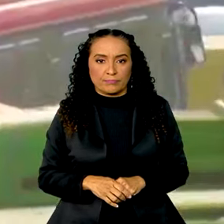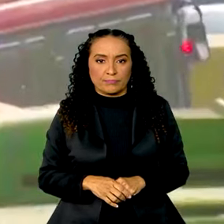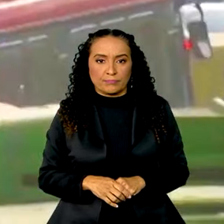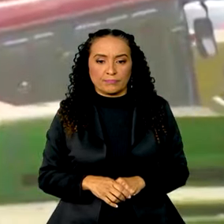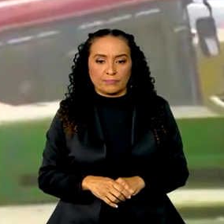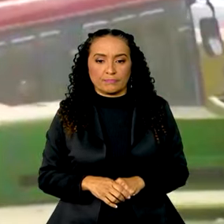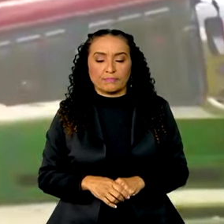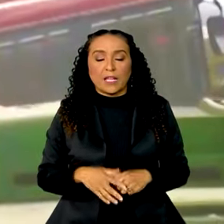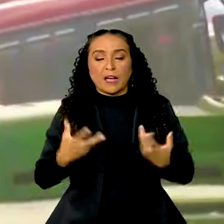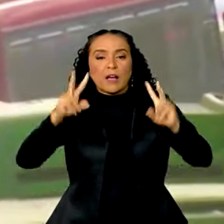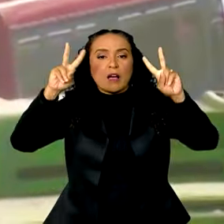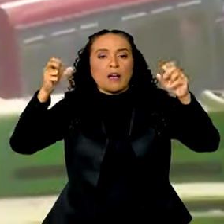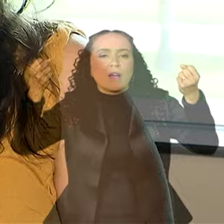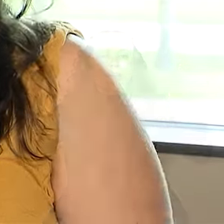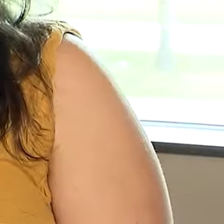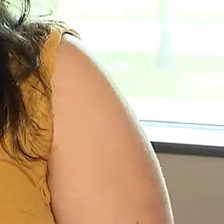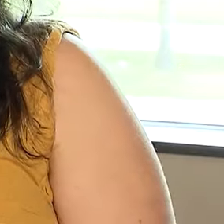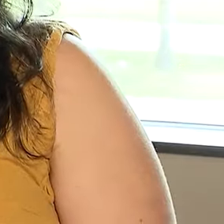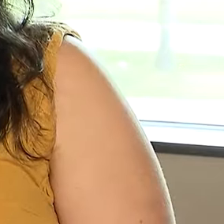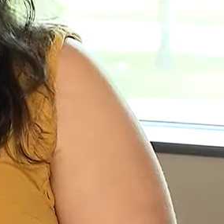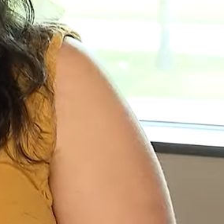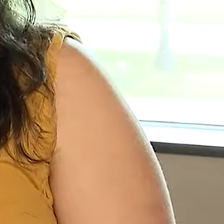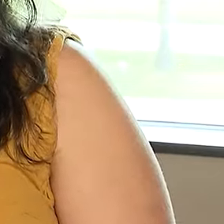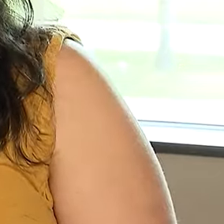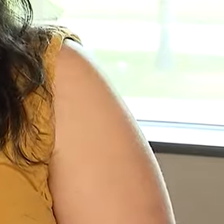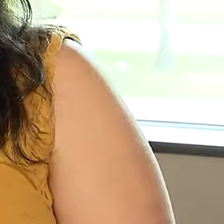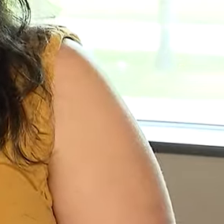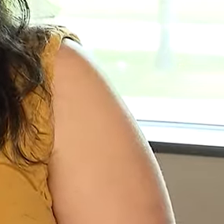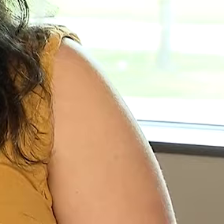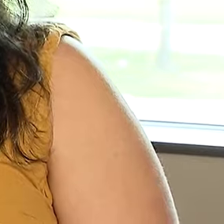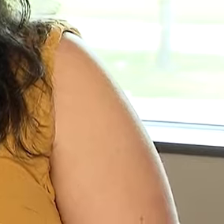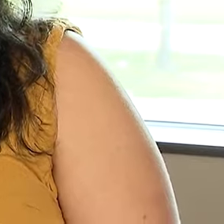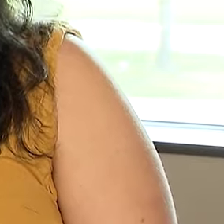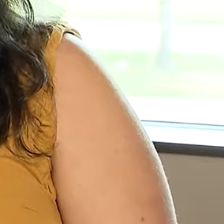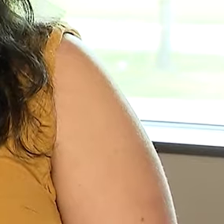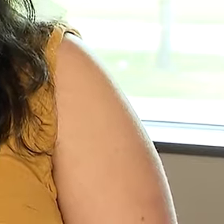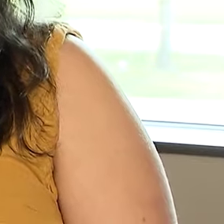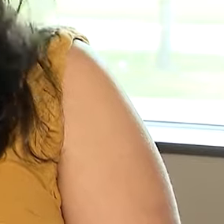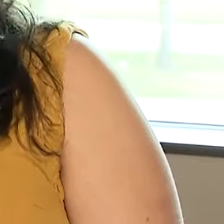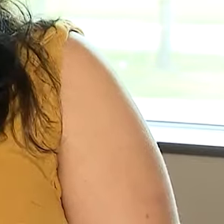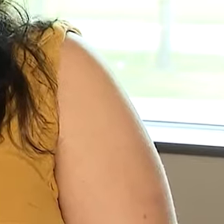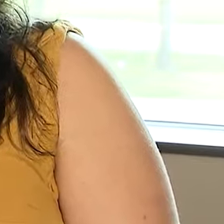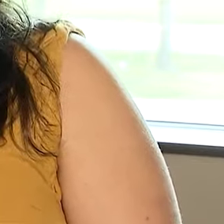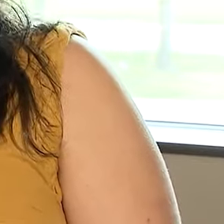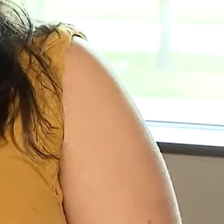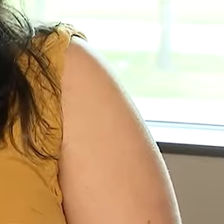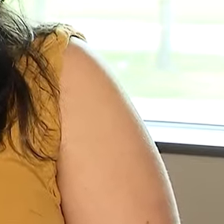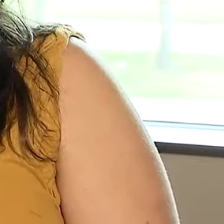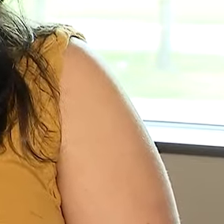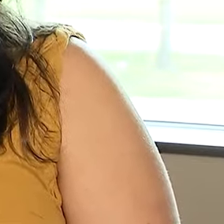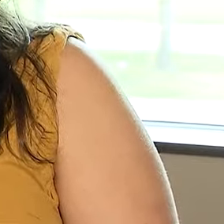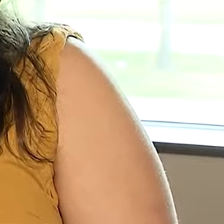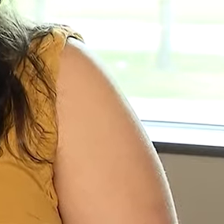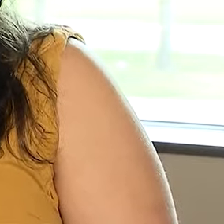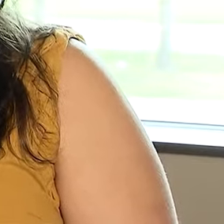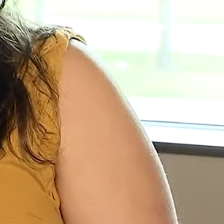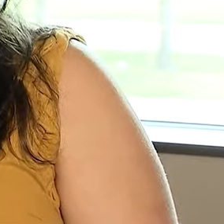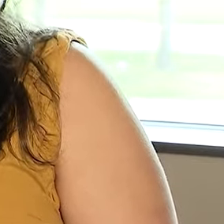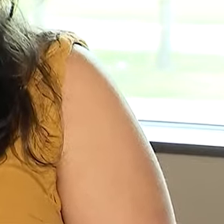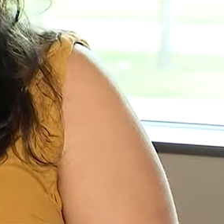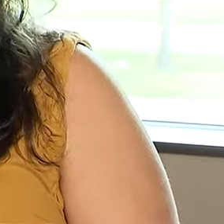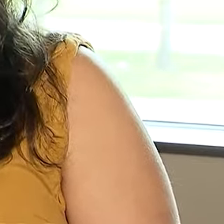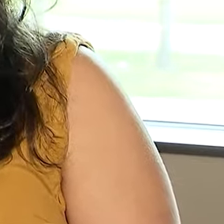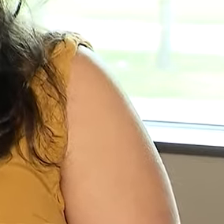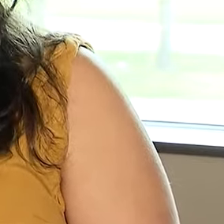A gente está falando aí das 20 maiores economias do mundo e também das 20 maiores emissores. Na verdade, eles